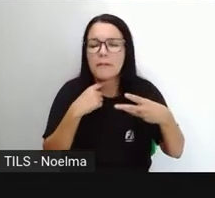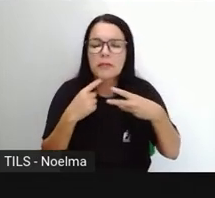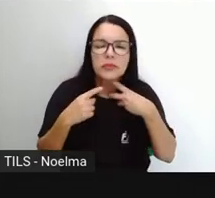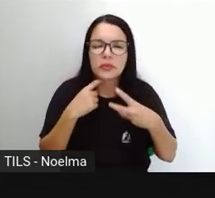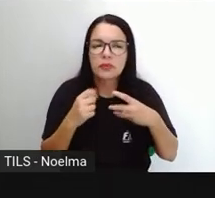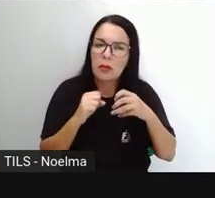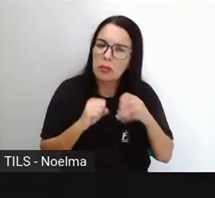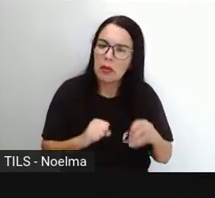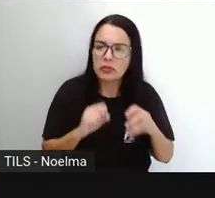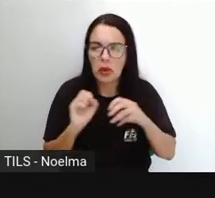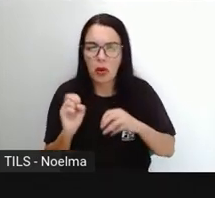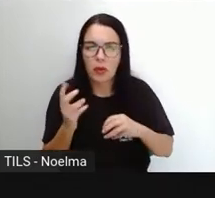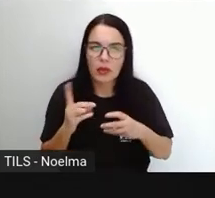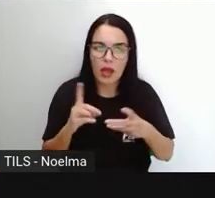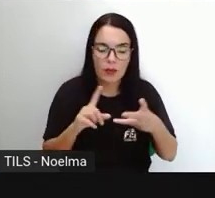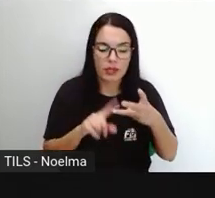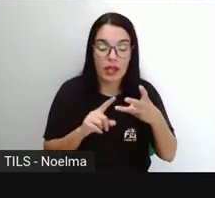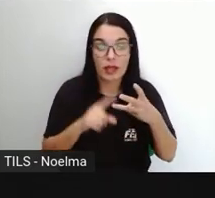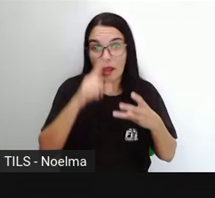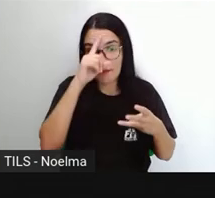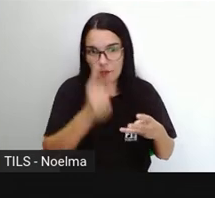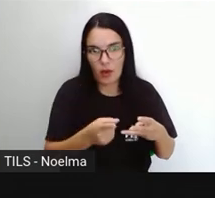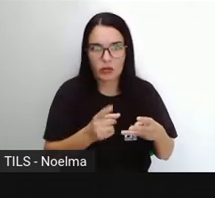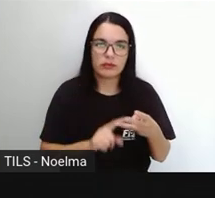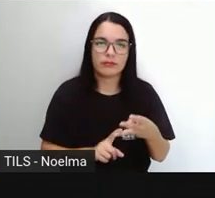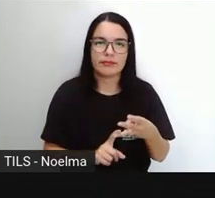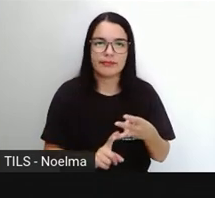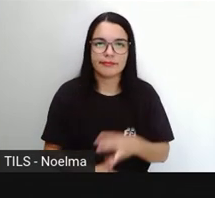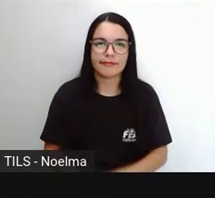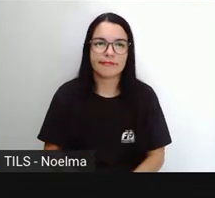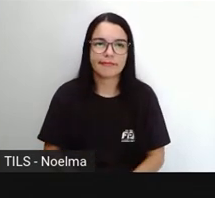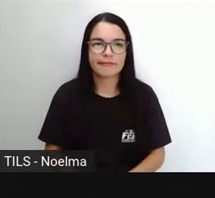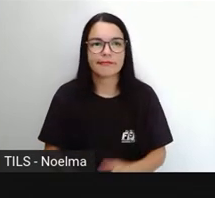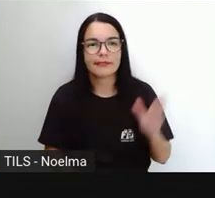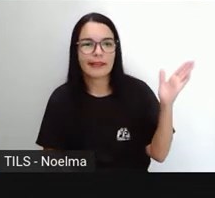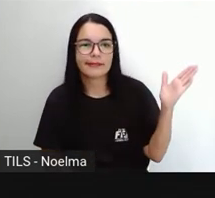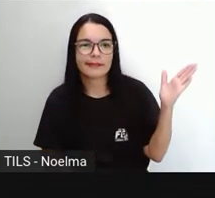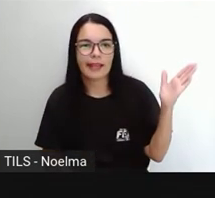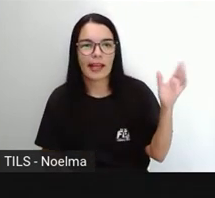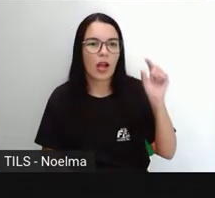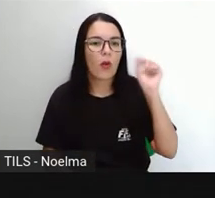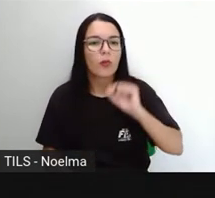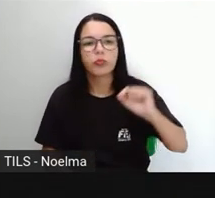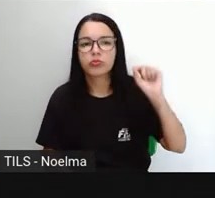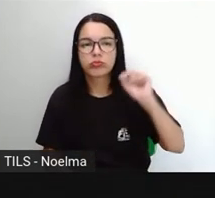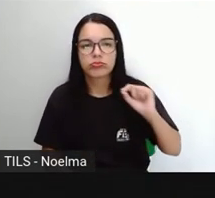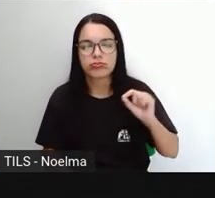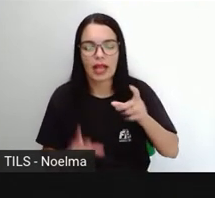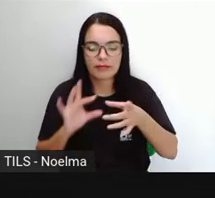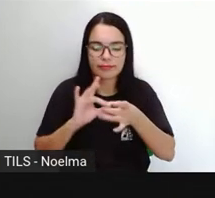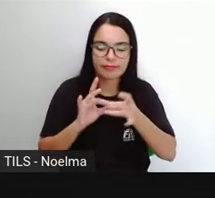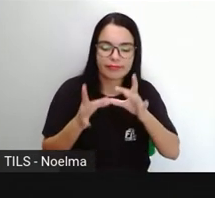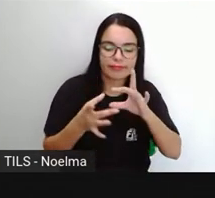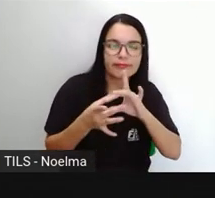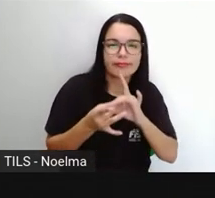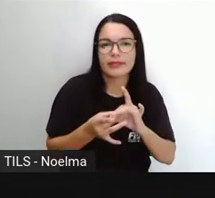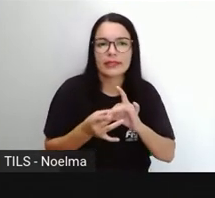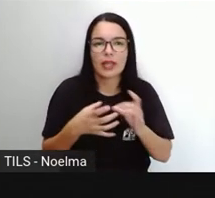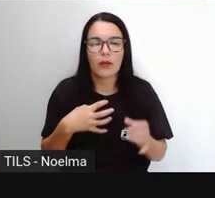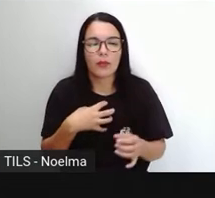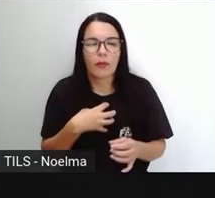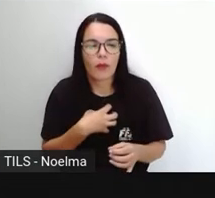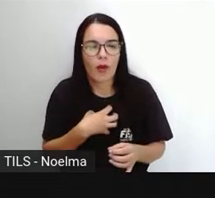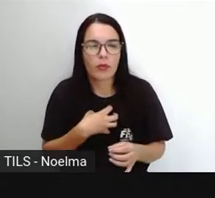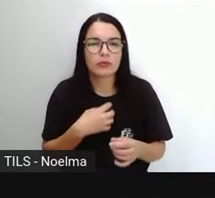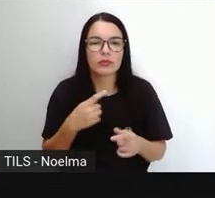e imperativo, que indica ordem ou pedido. E aí, na tabelinha, a gente observa a relação aí dos modos